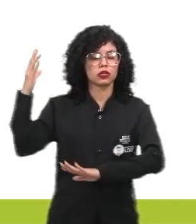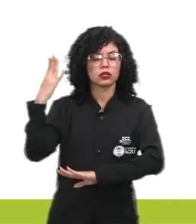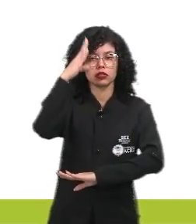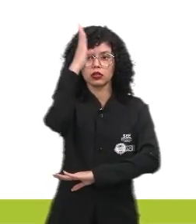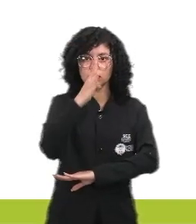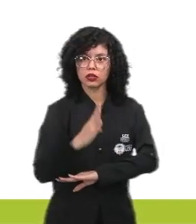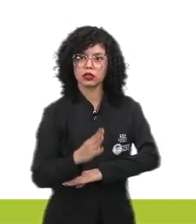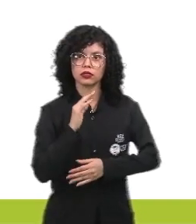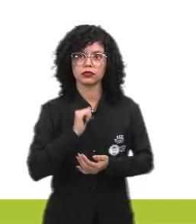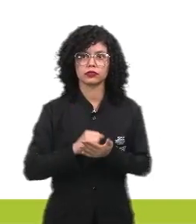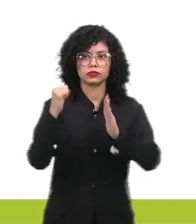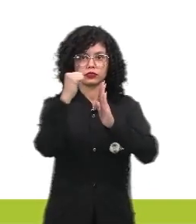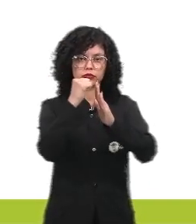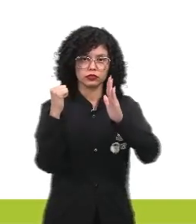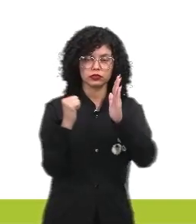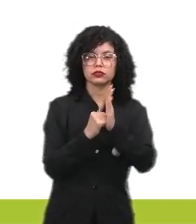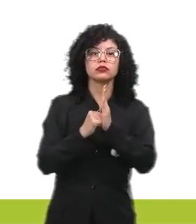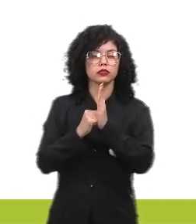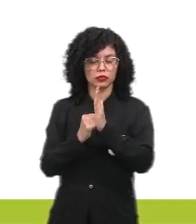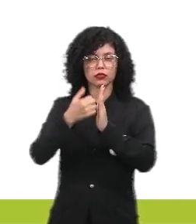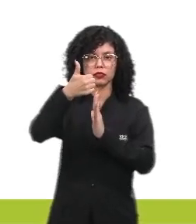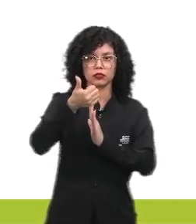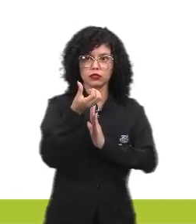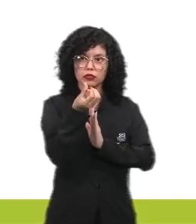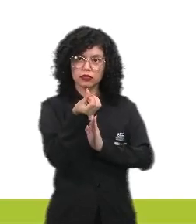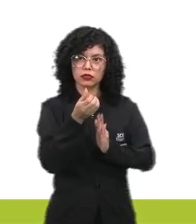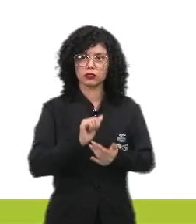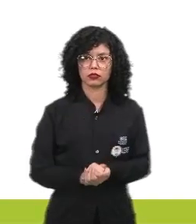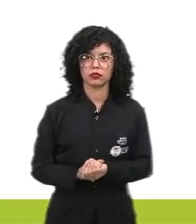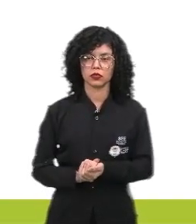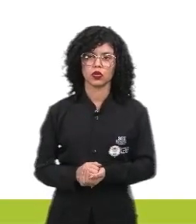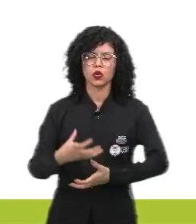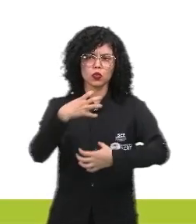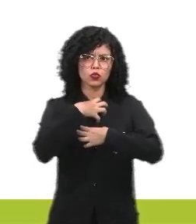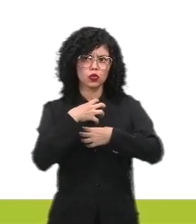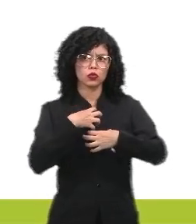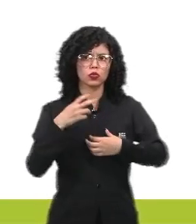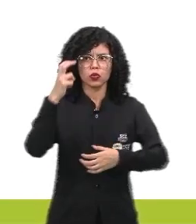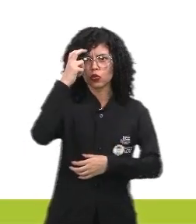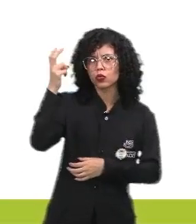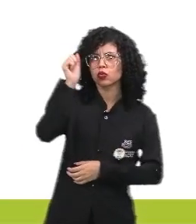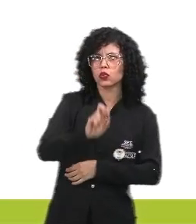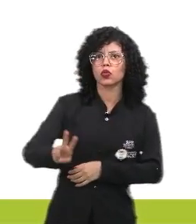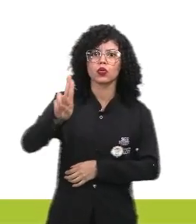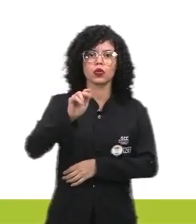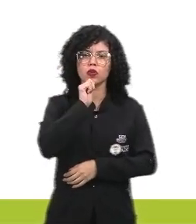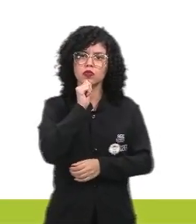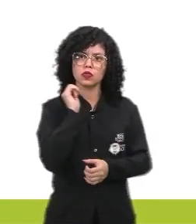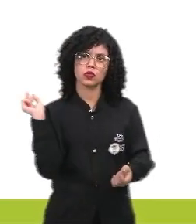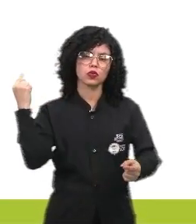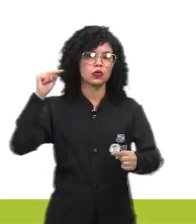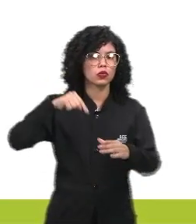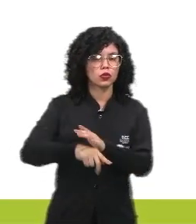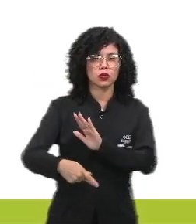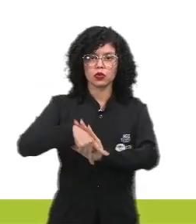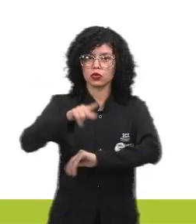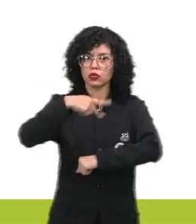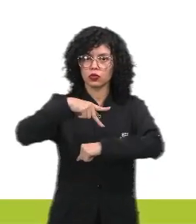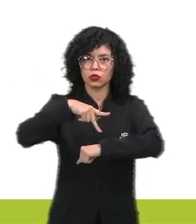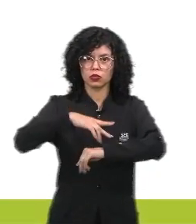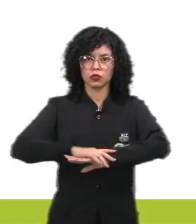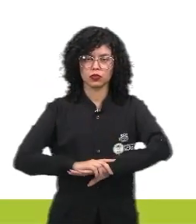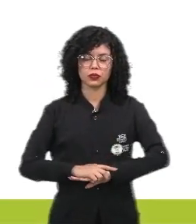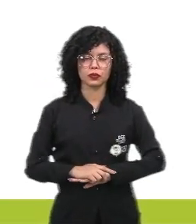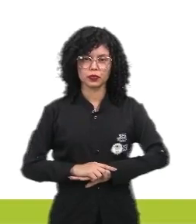ocorridas no Brasil durante o século XVI, no momento em que a cultura europeia foi introduzida no